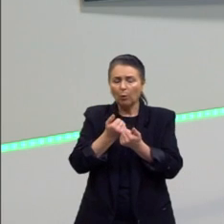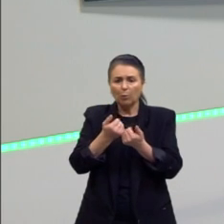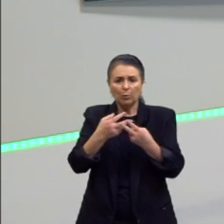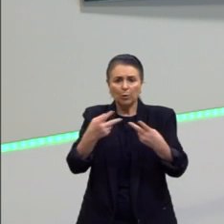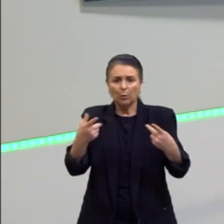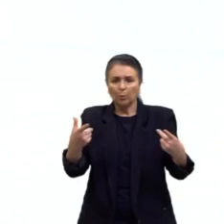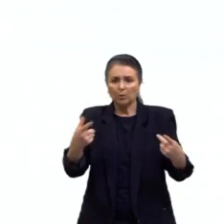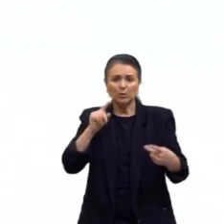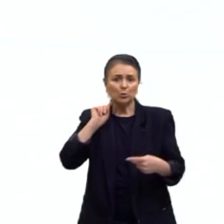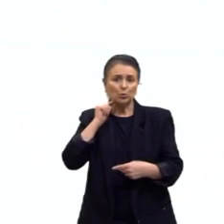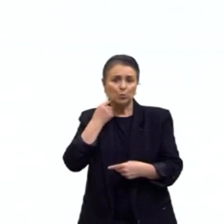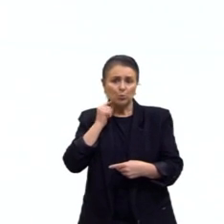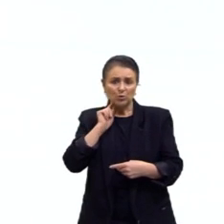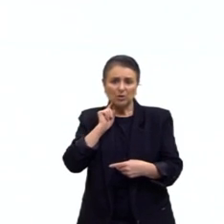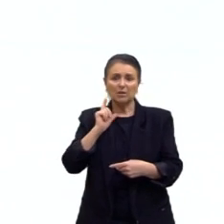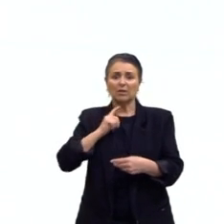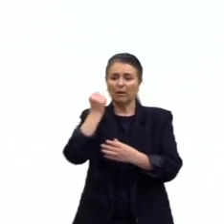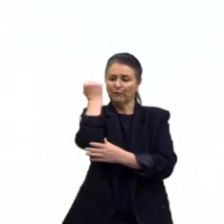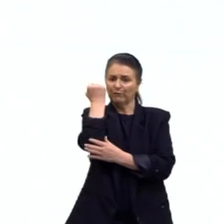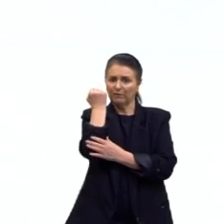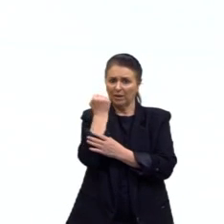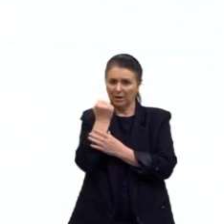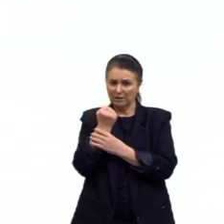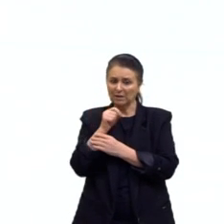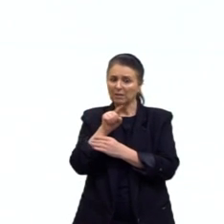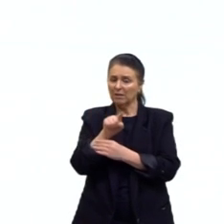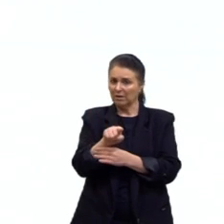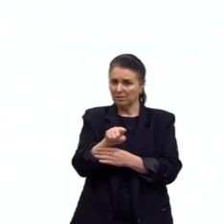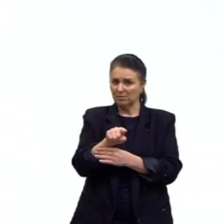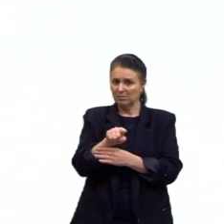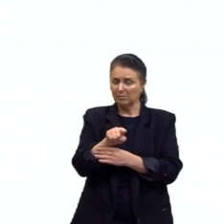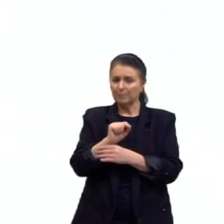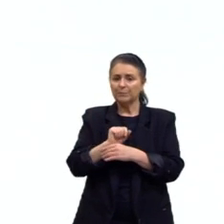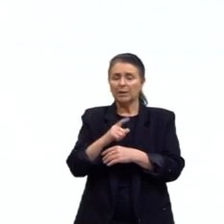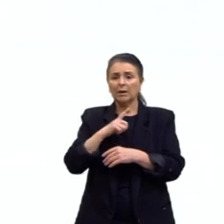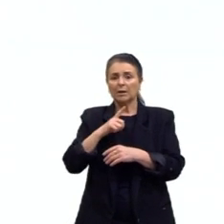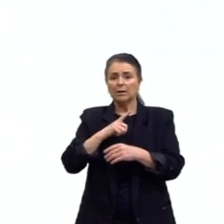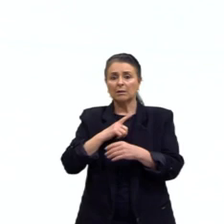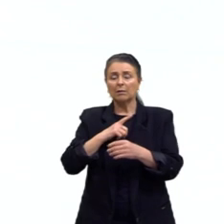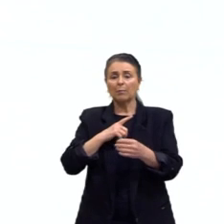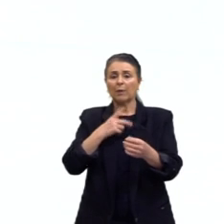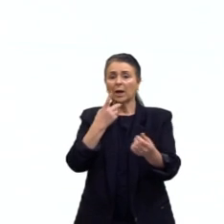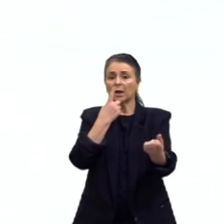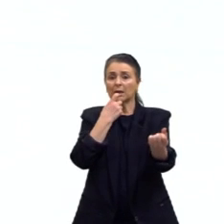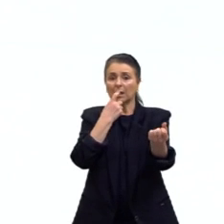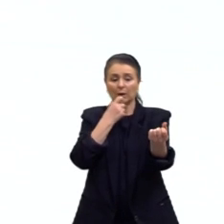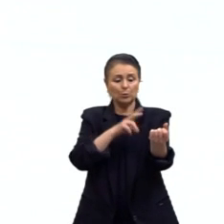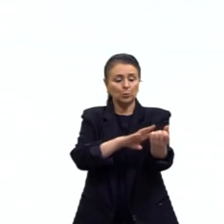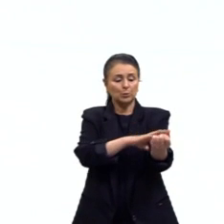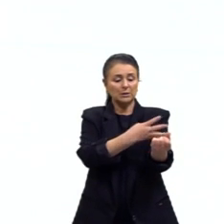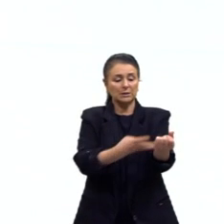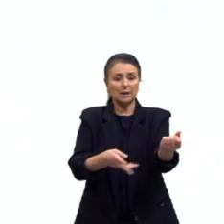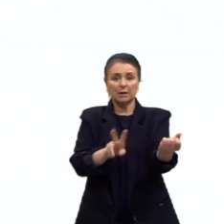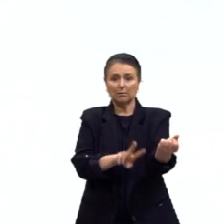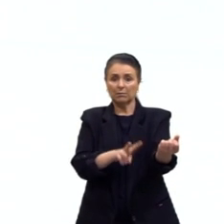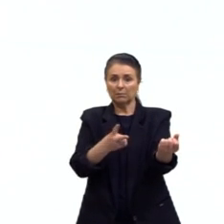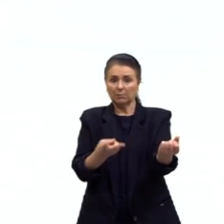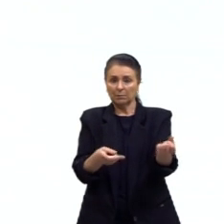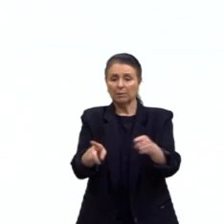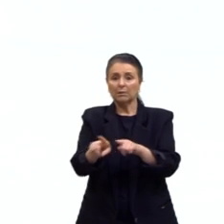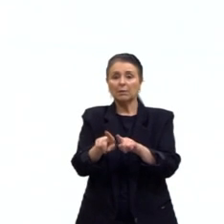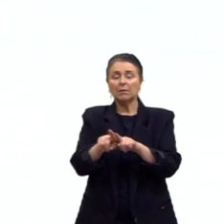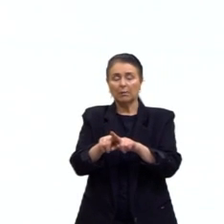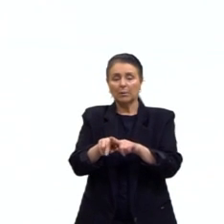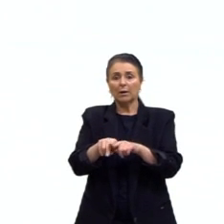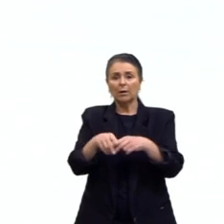fezes desse animal, desse parasita. A transfusão de sangue, transplantes de órgãos contaminados com a